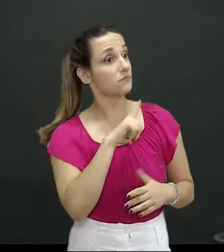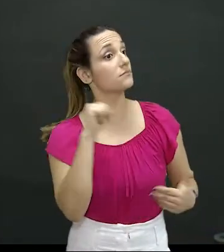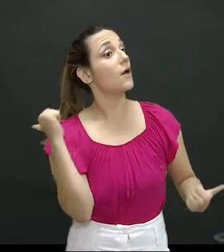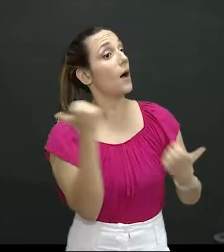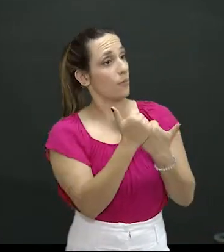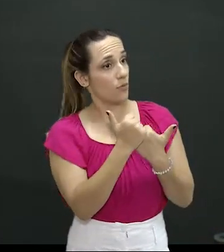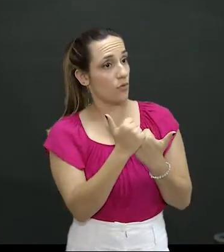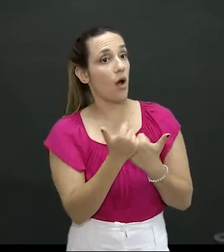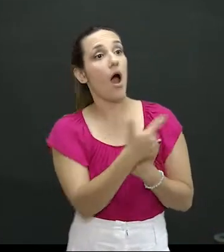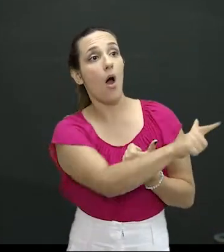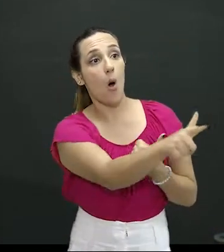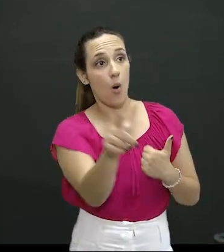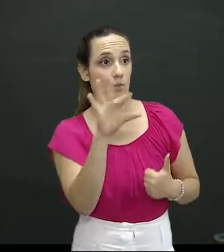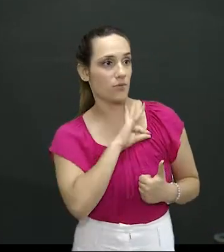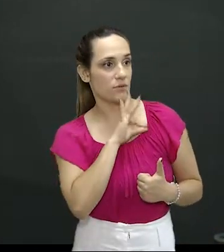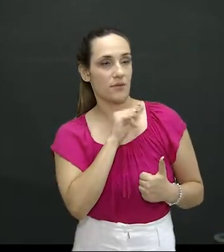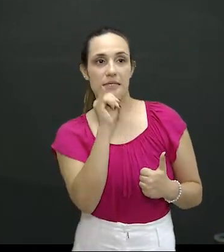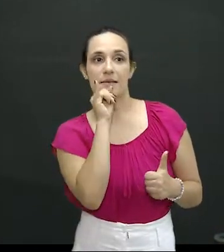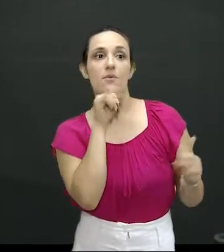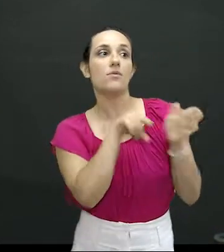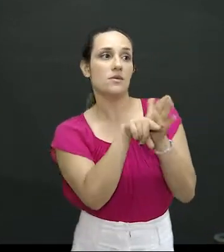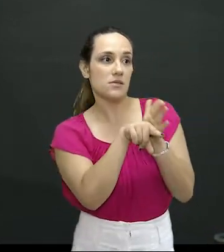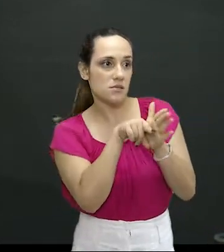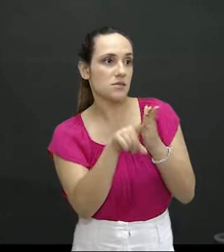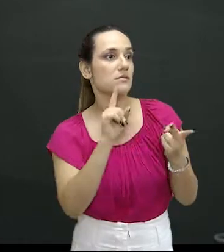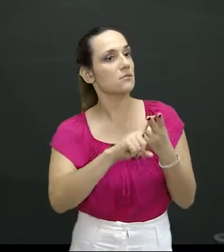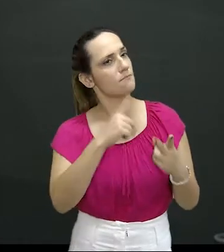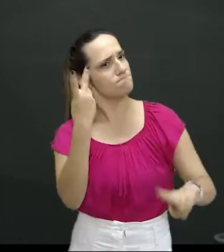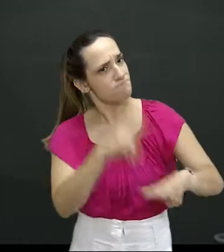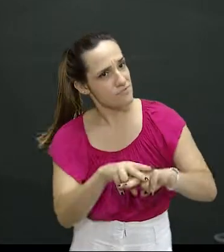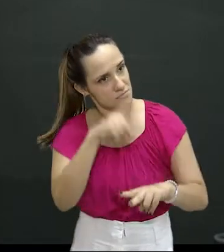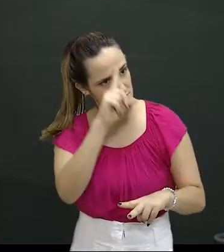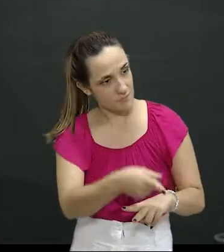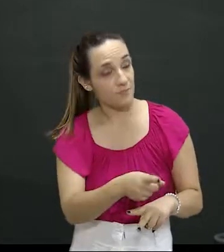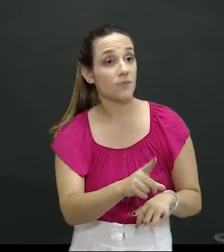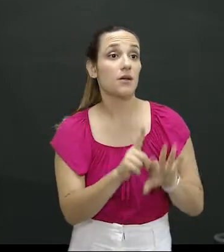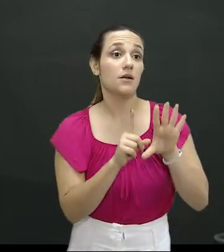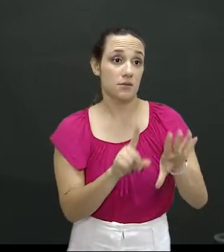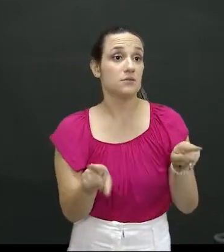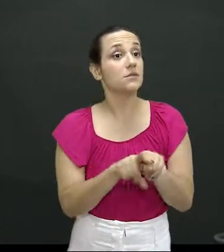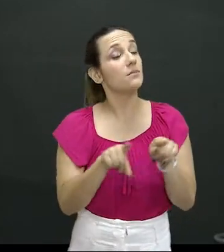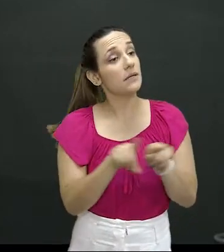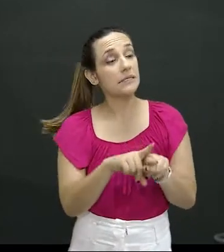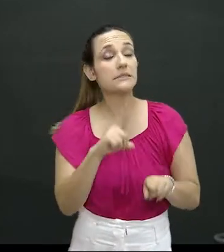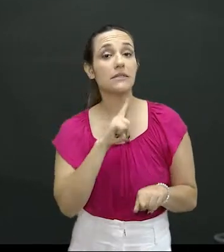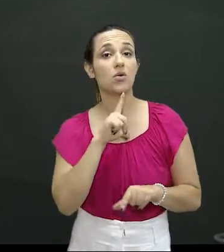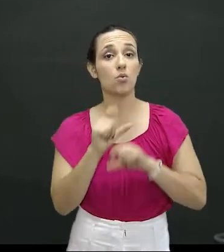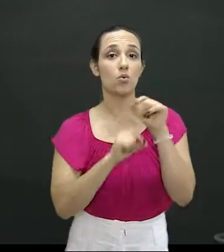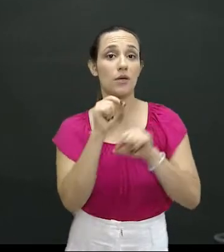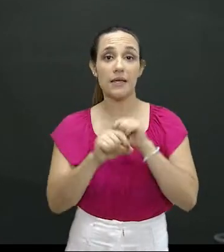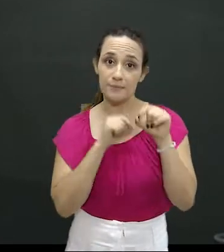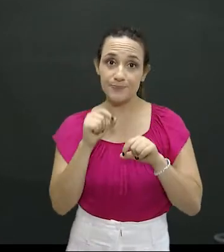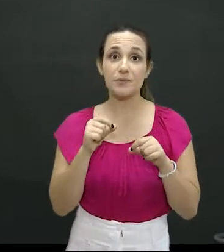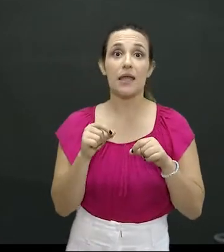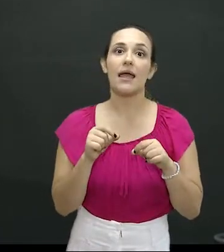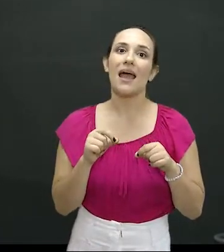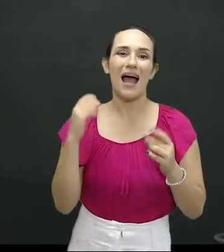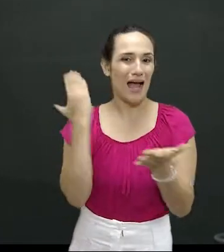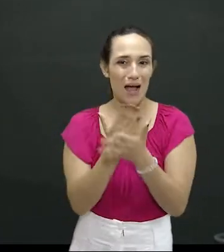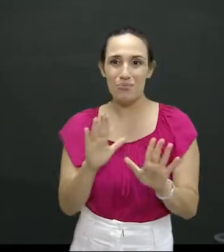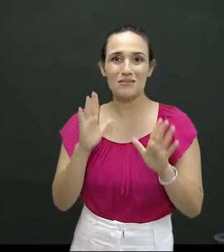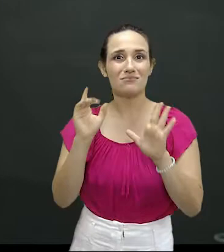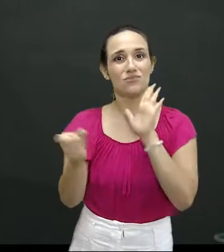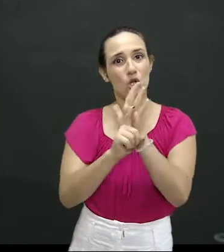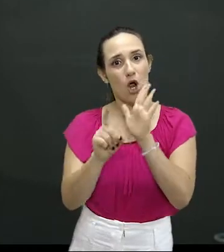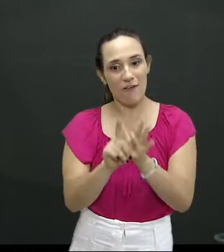outras unidades policiais, em investigações, comandados, nós trabalhamos, assim, o trabalho nosso é bem voltado para a questão do combate ao tráfico de drogas,